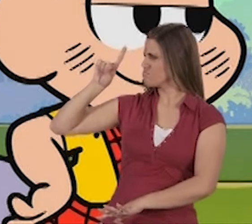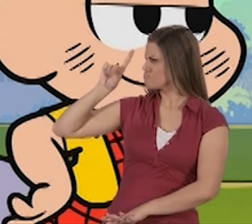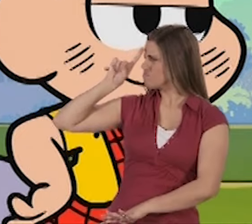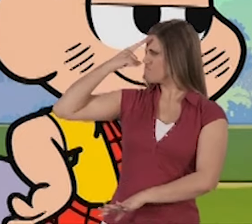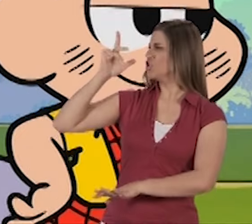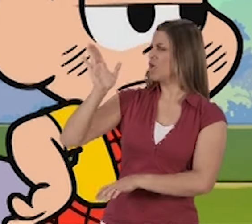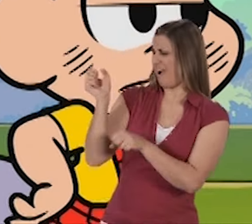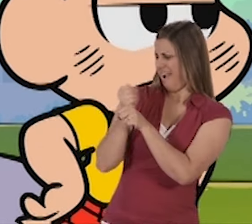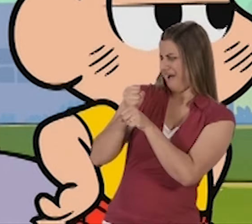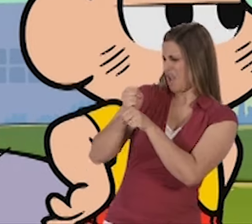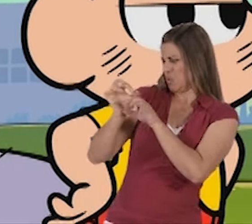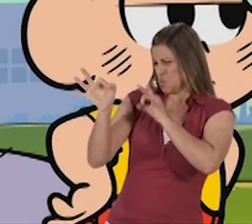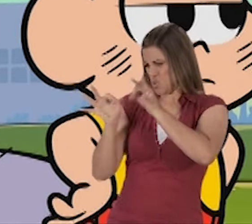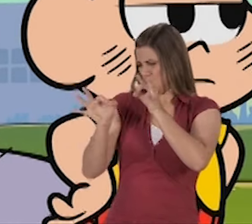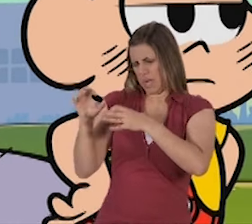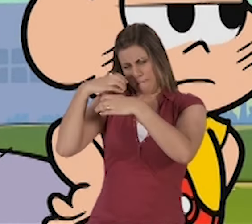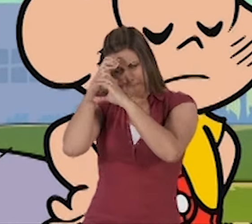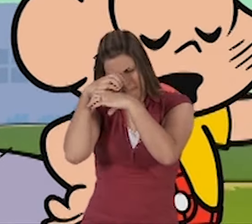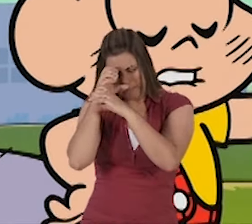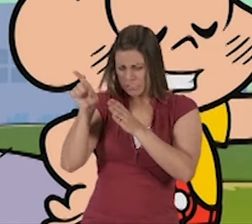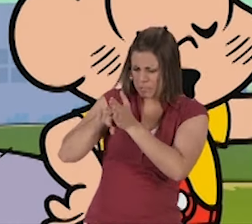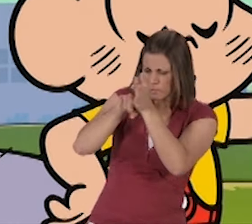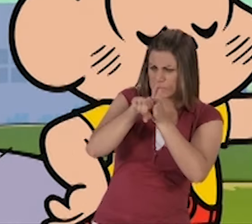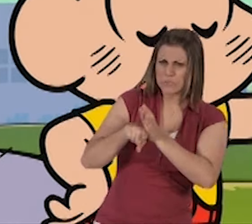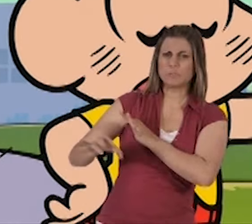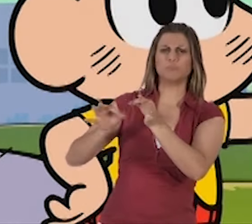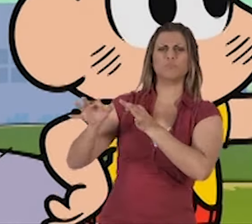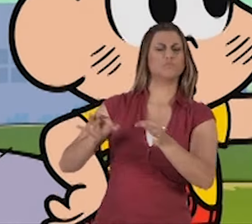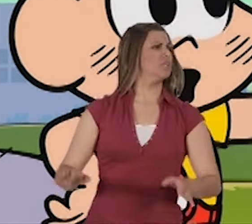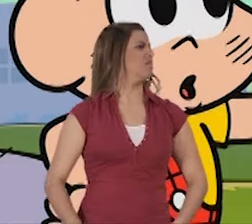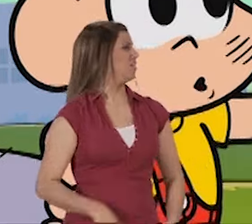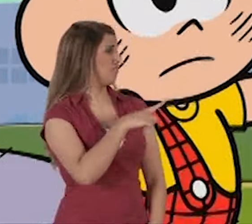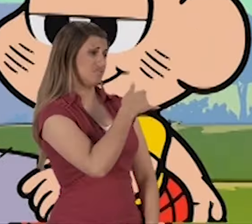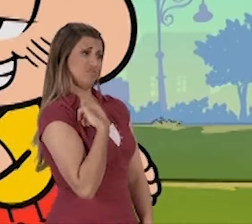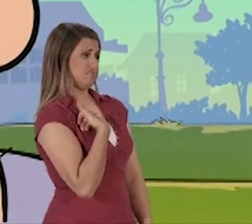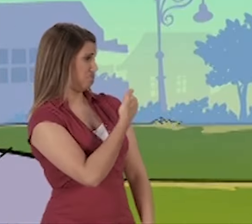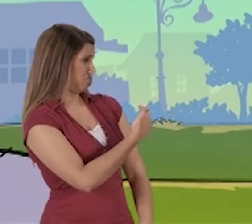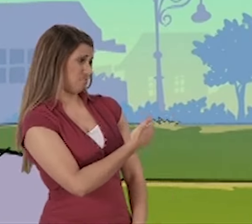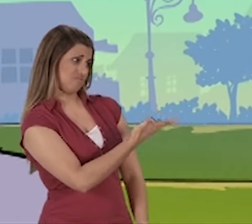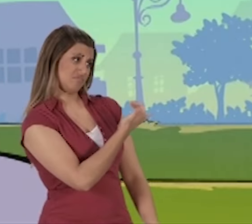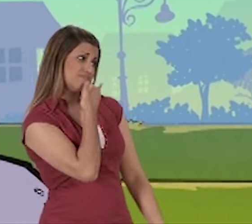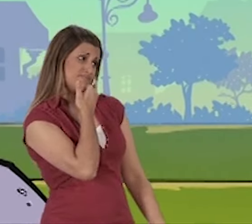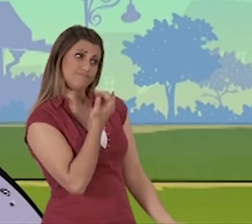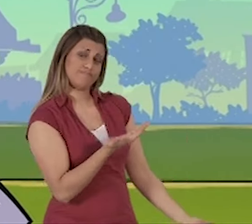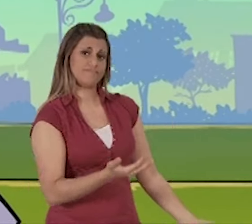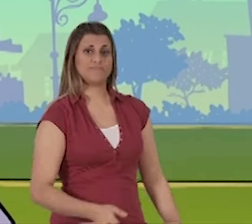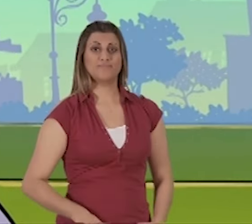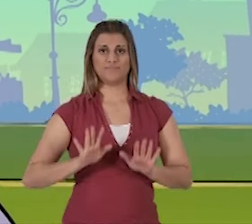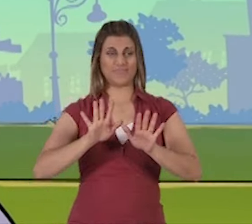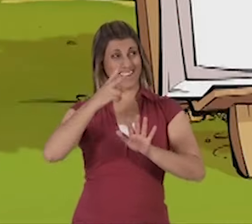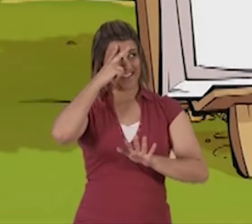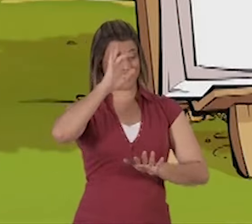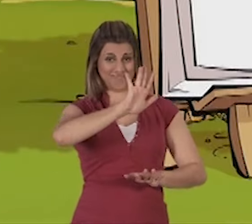minhas invenções são frutos de anos e anos de trabalho duro! E você só tem 12 anos! Deixa eu refrescar sua